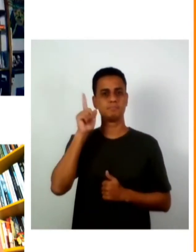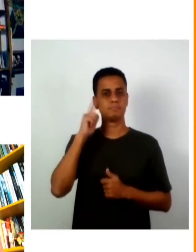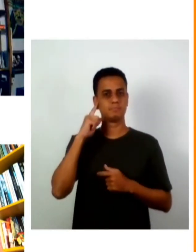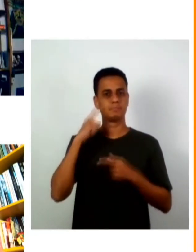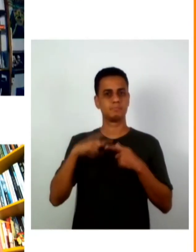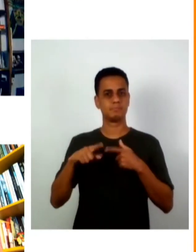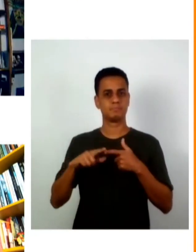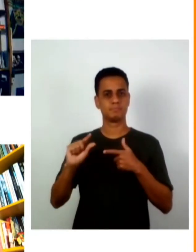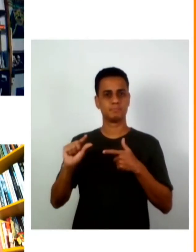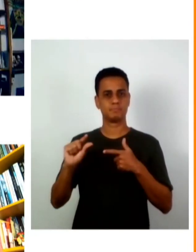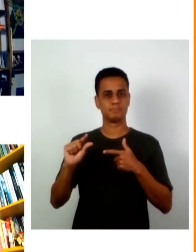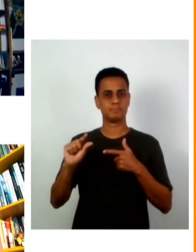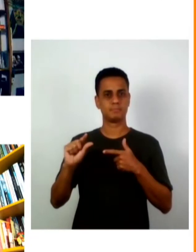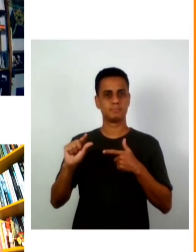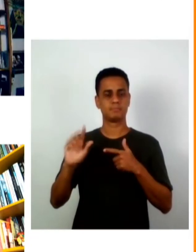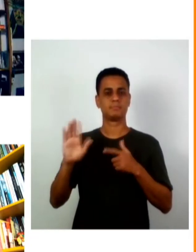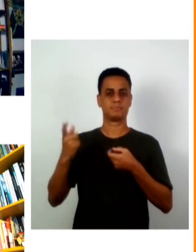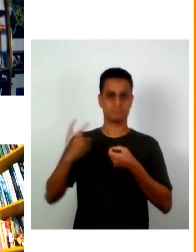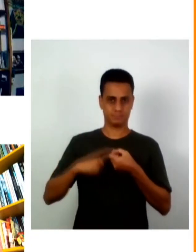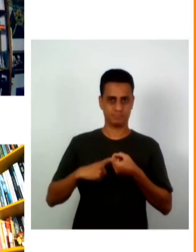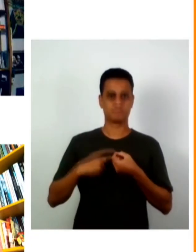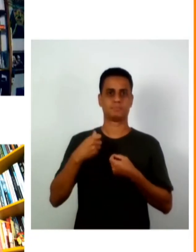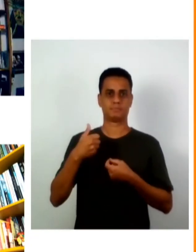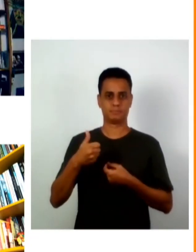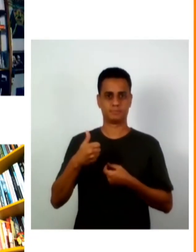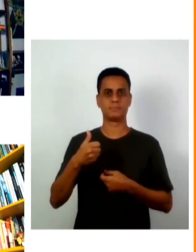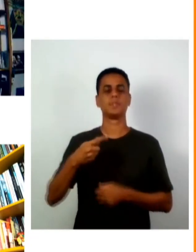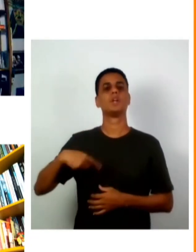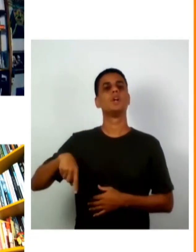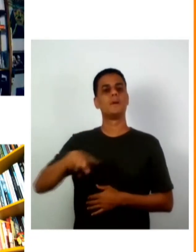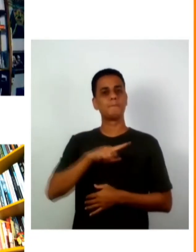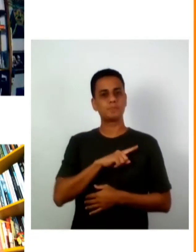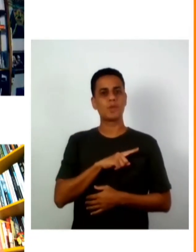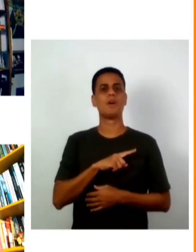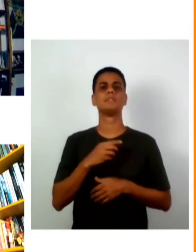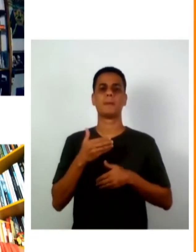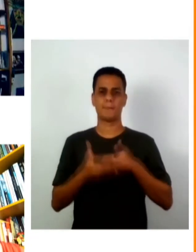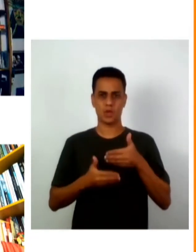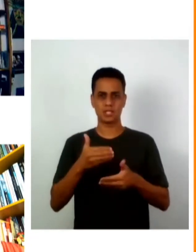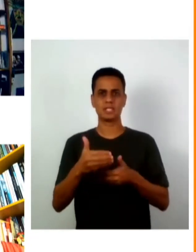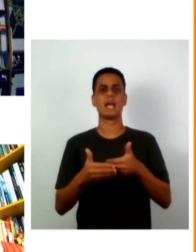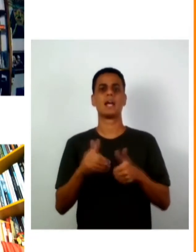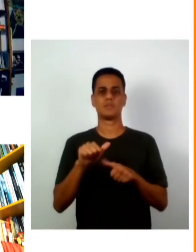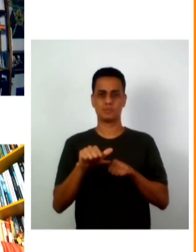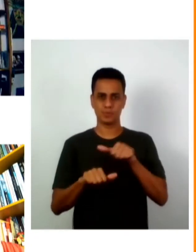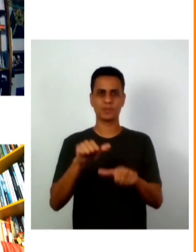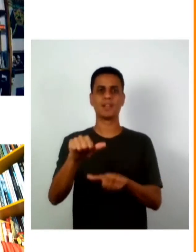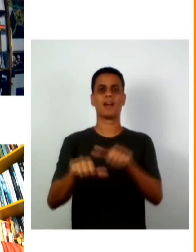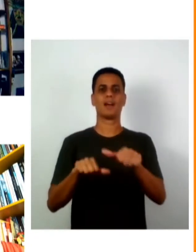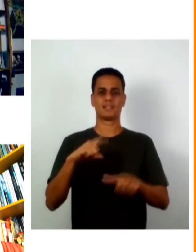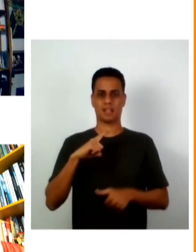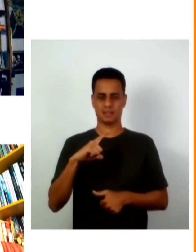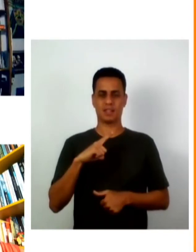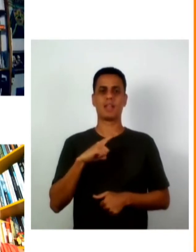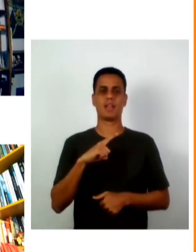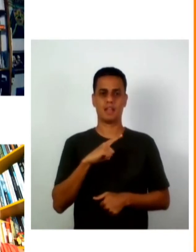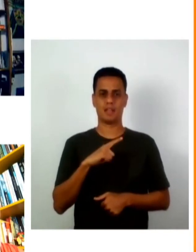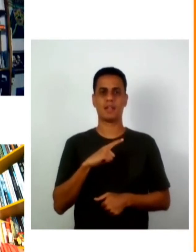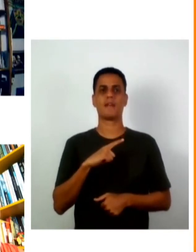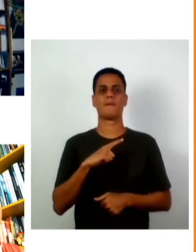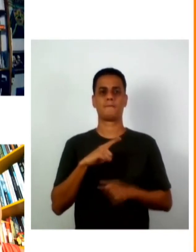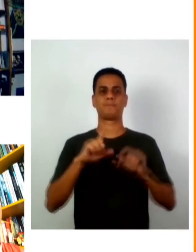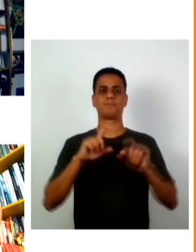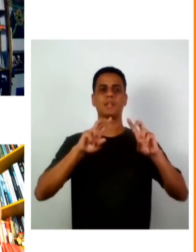a gente vem passando por um processo de transformação em relação ao tema de